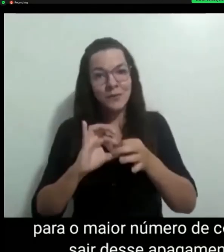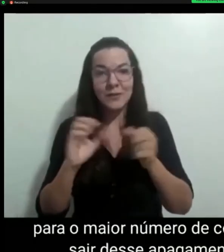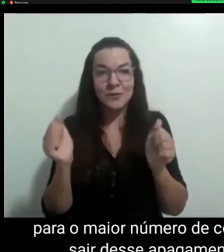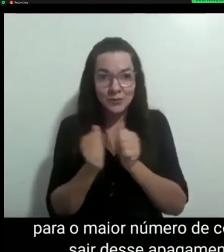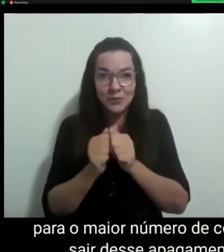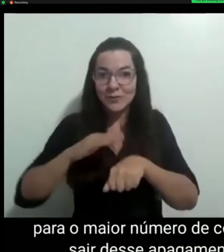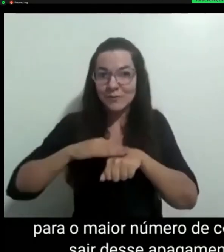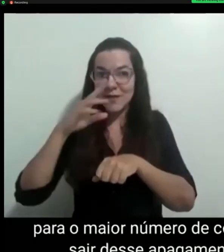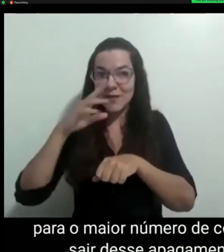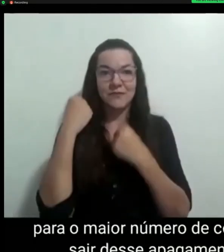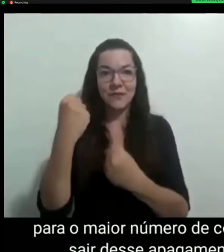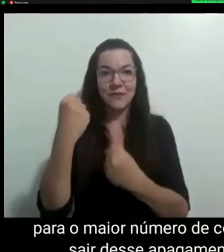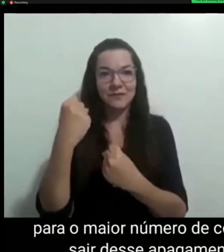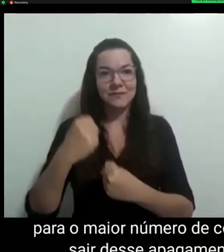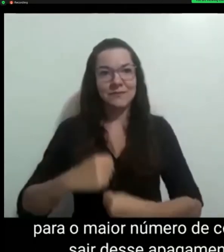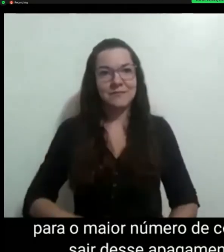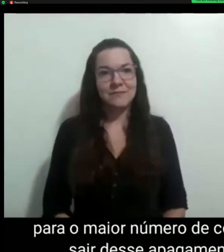ele.